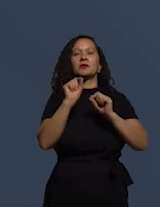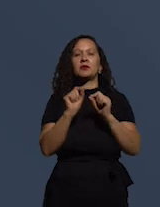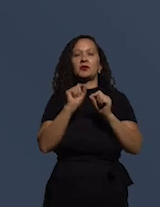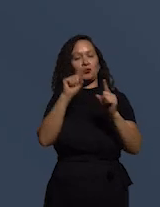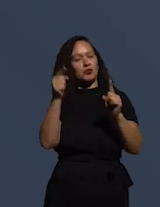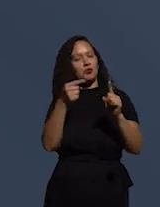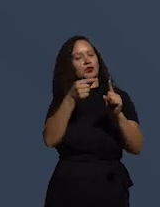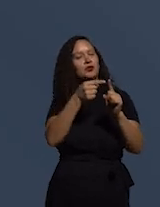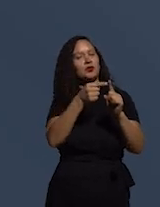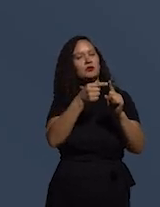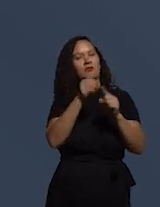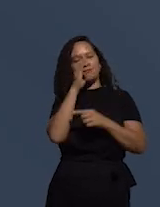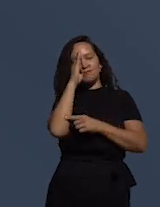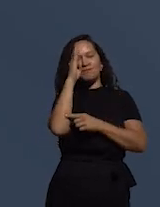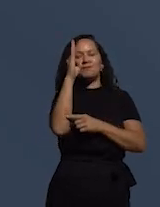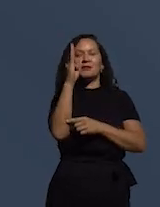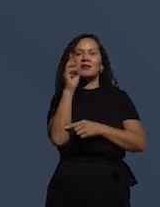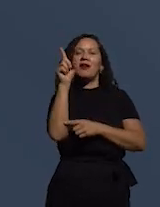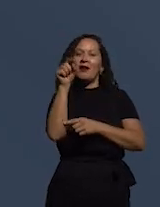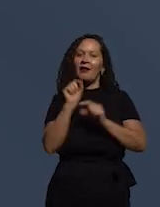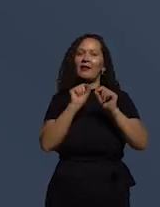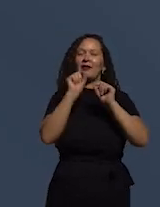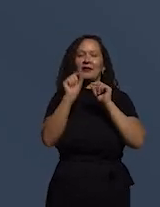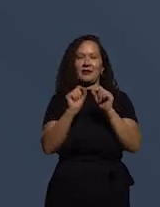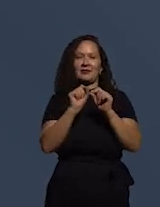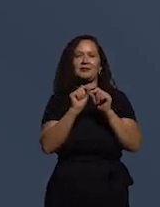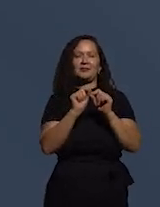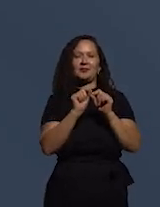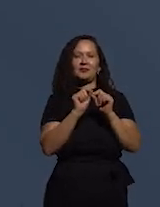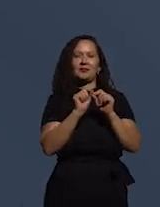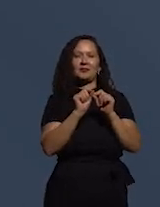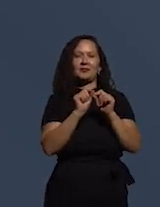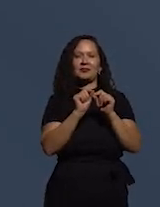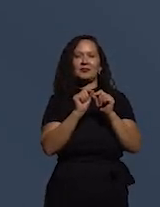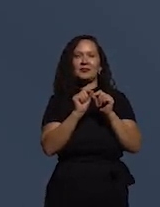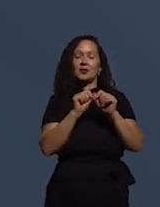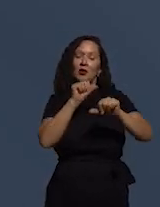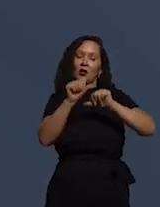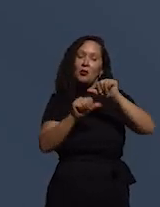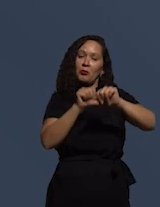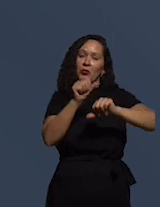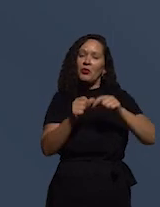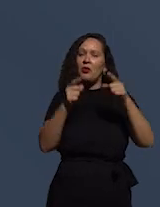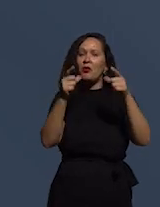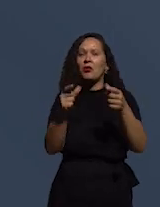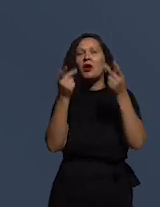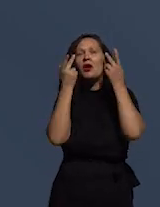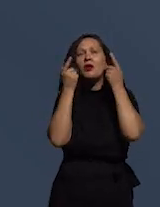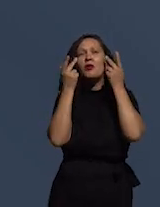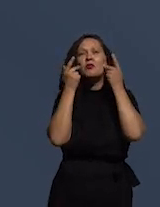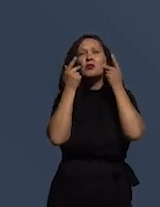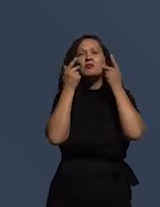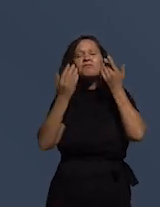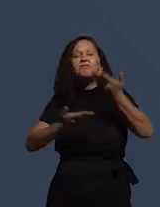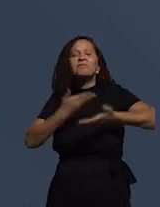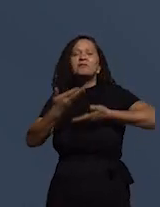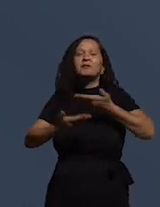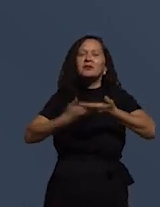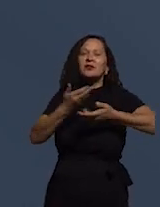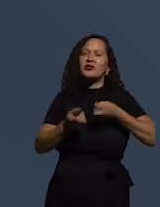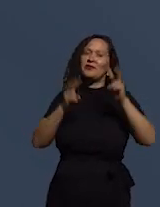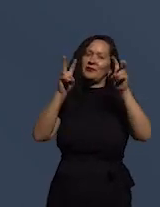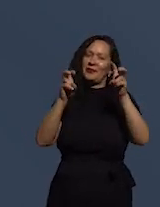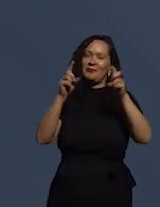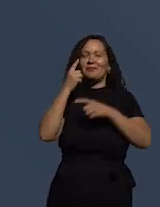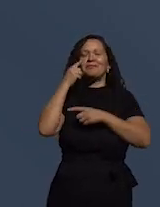objetivo que é exatamente sair do lugar comum na tratativa deste tema.